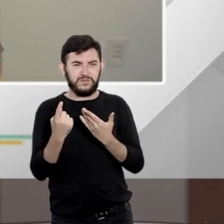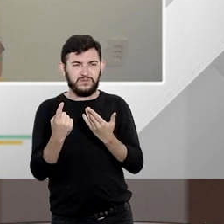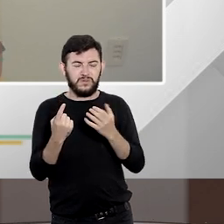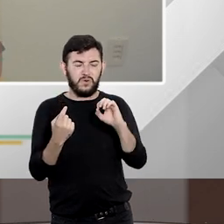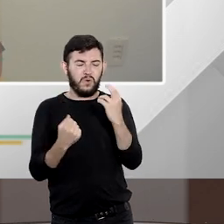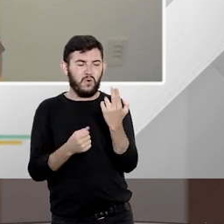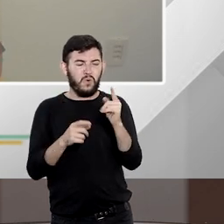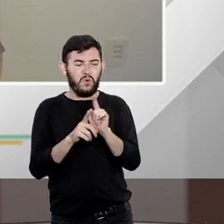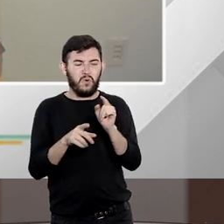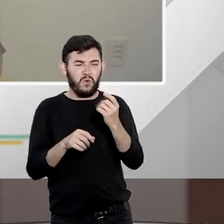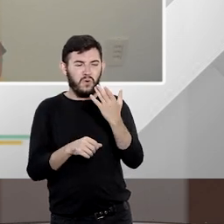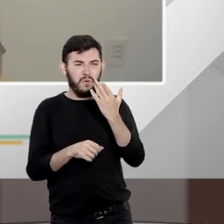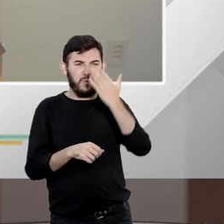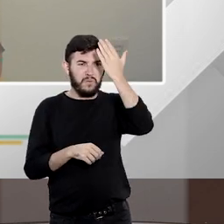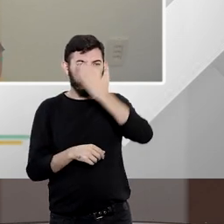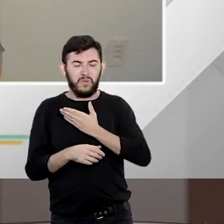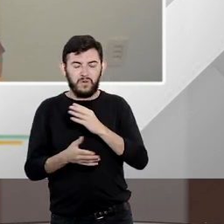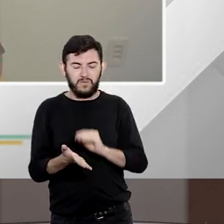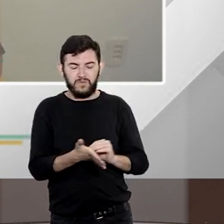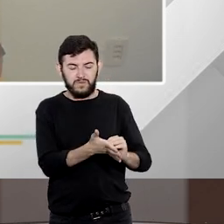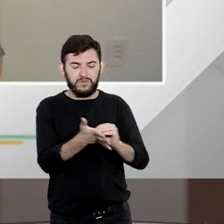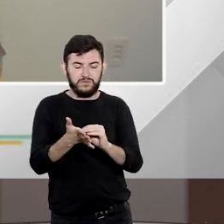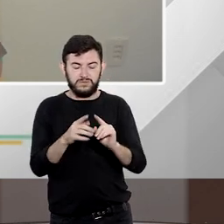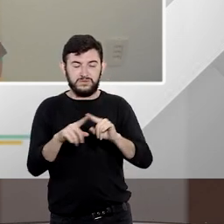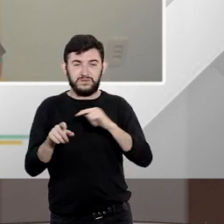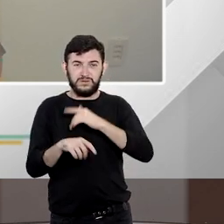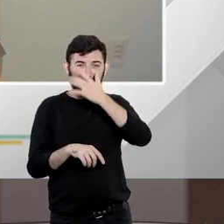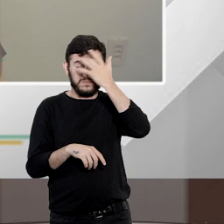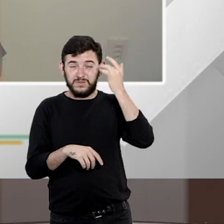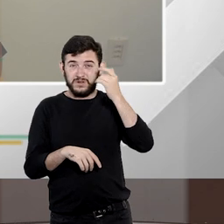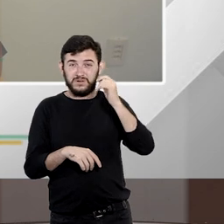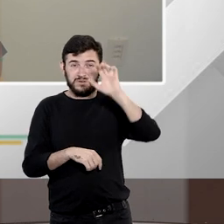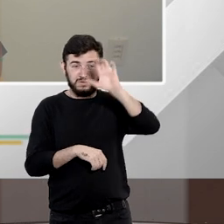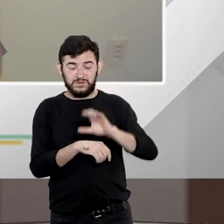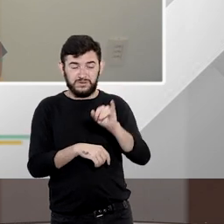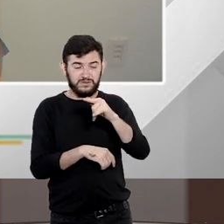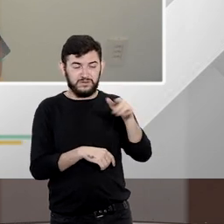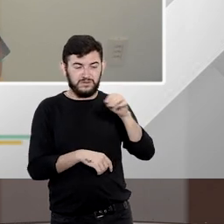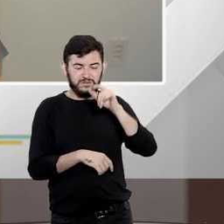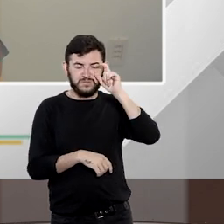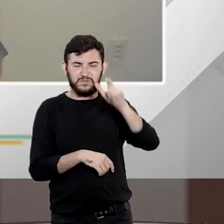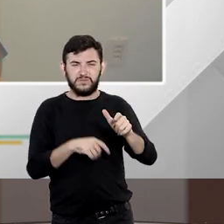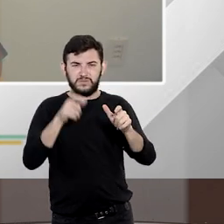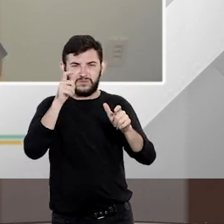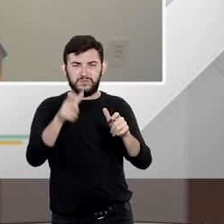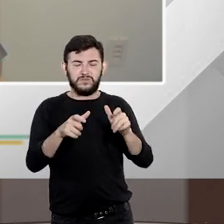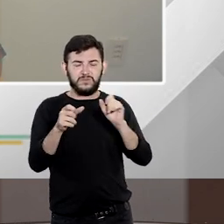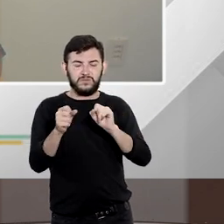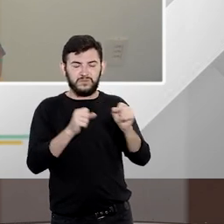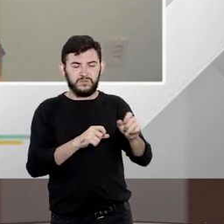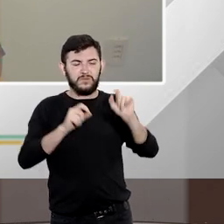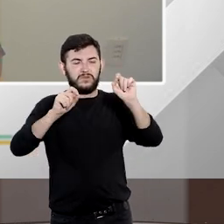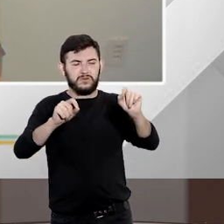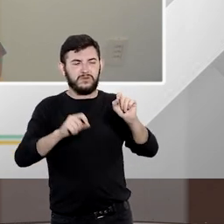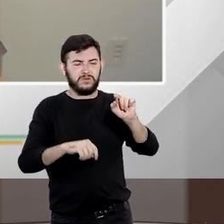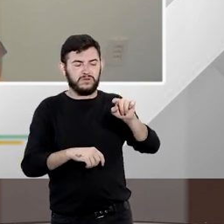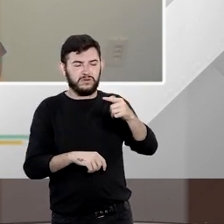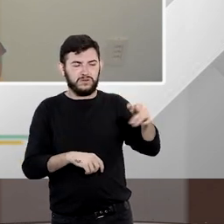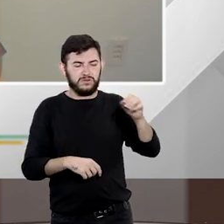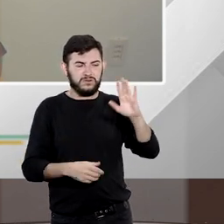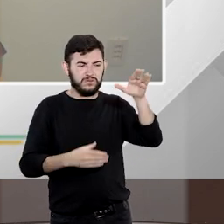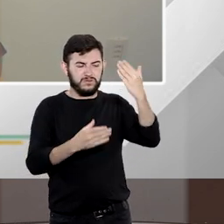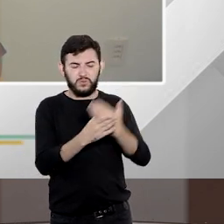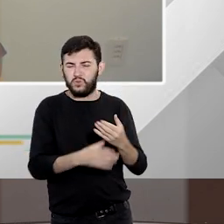não qualquer outro cidadão que tenha interesse ele pode ingressar com uma nova ação popular